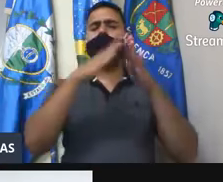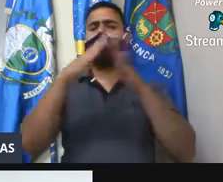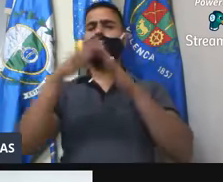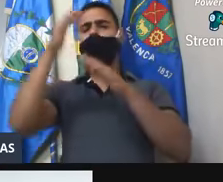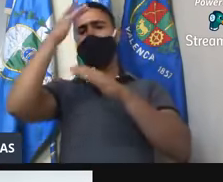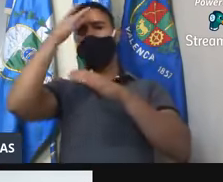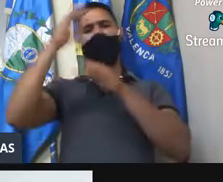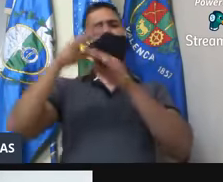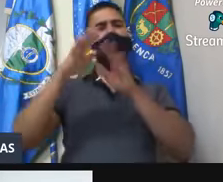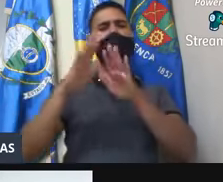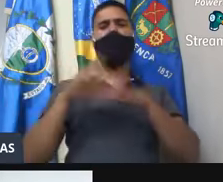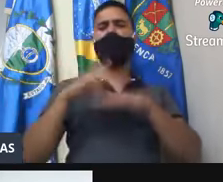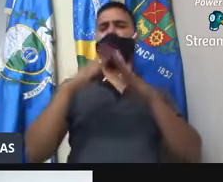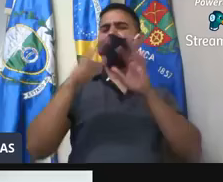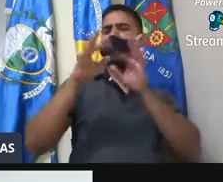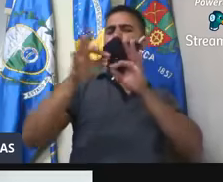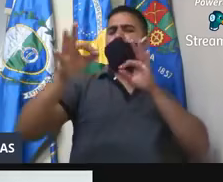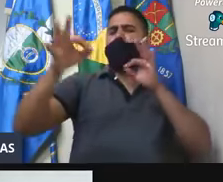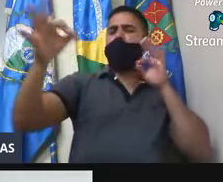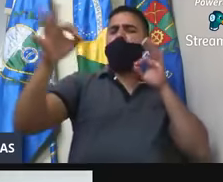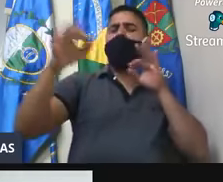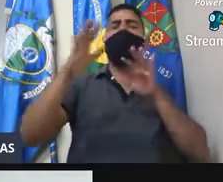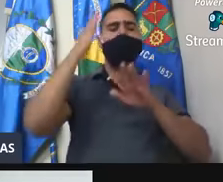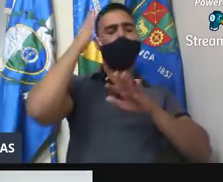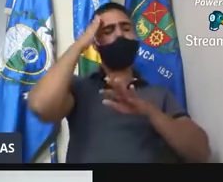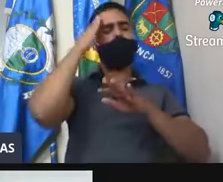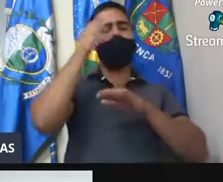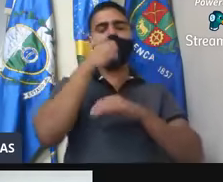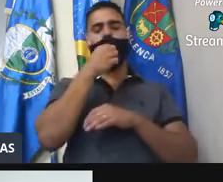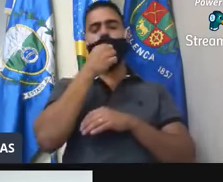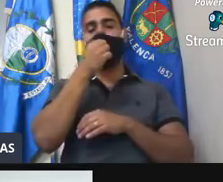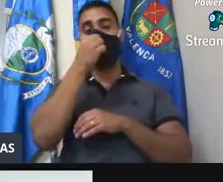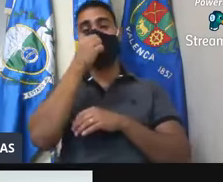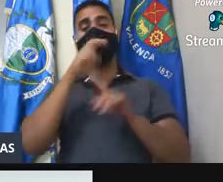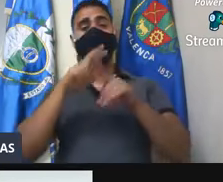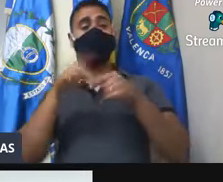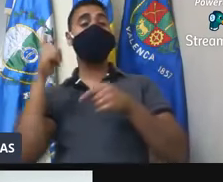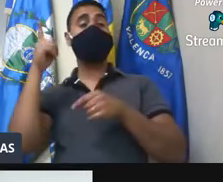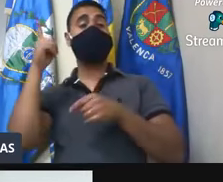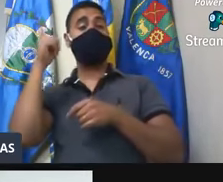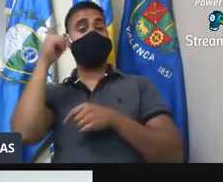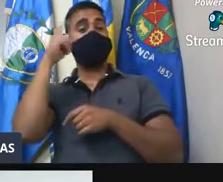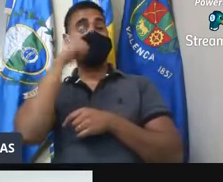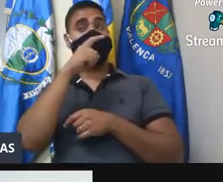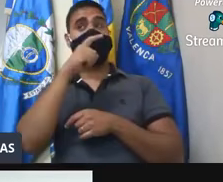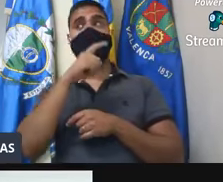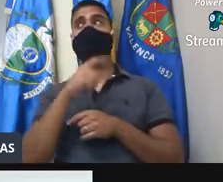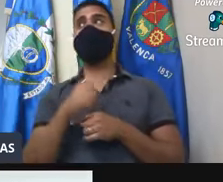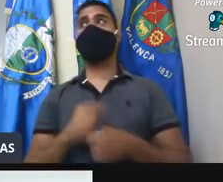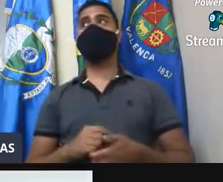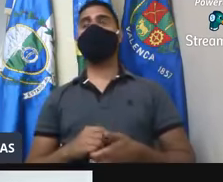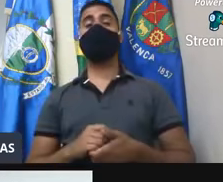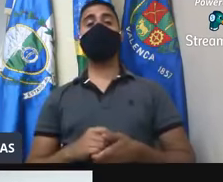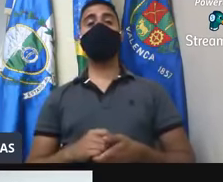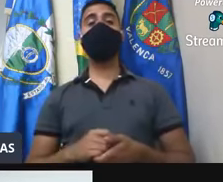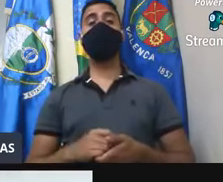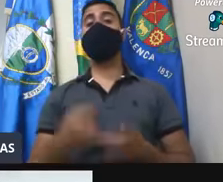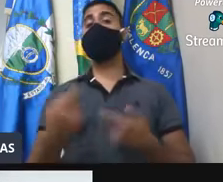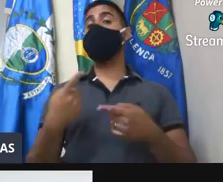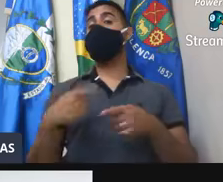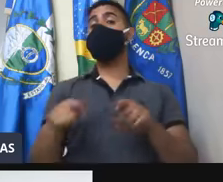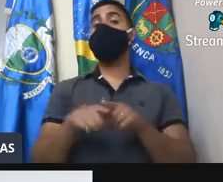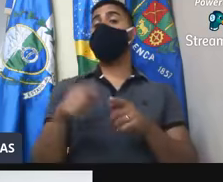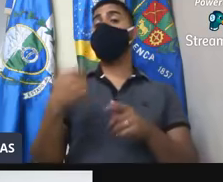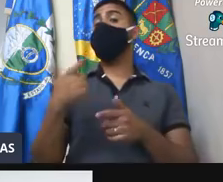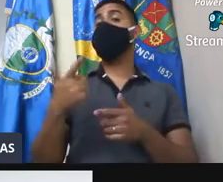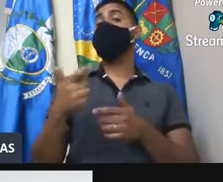longe, ali, do asfalto, né, quer dizer, já, a dificuldade já é tremenda por conta de transporte, que a gente sabe que